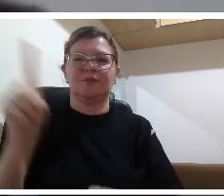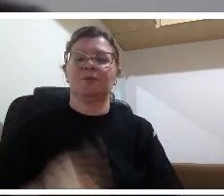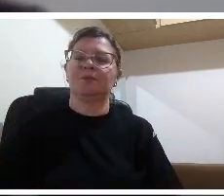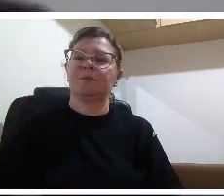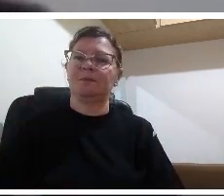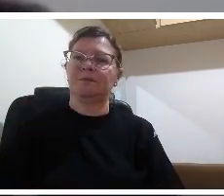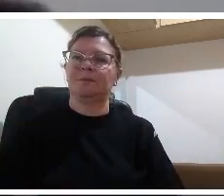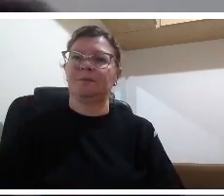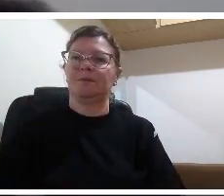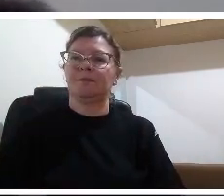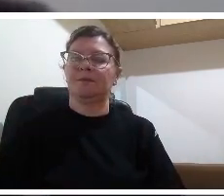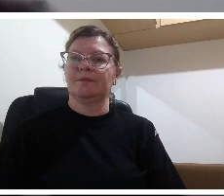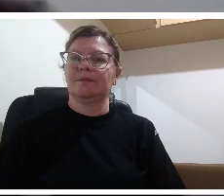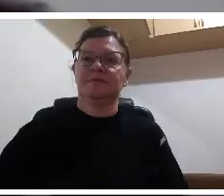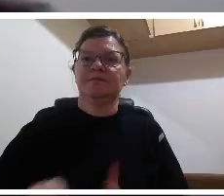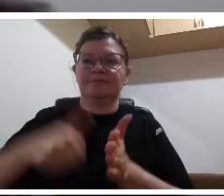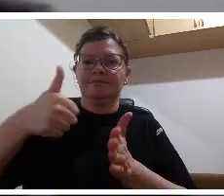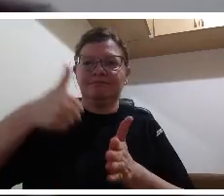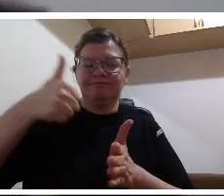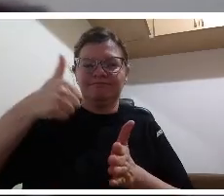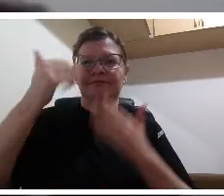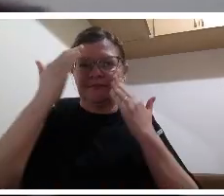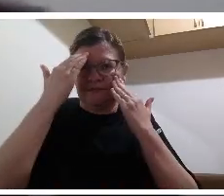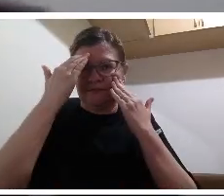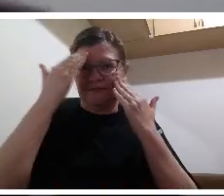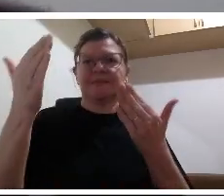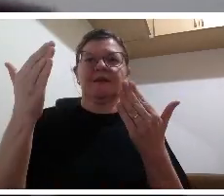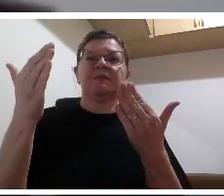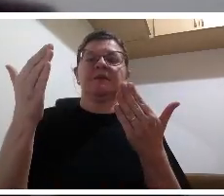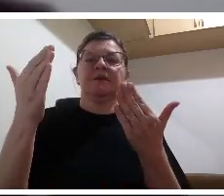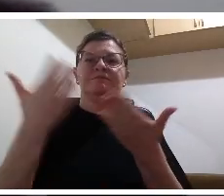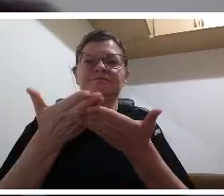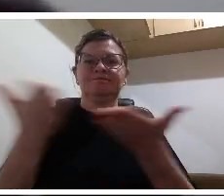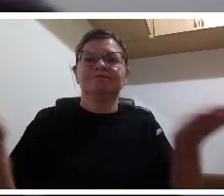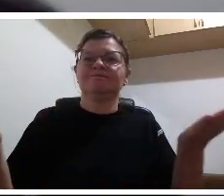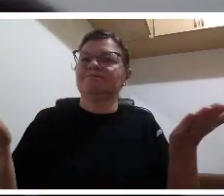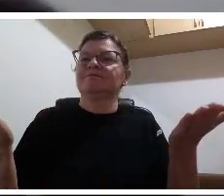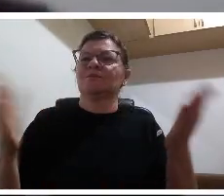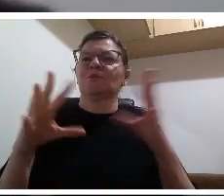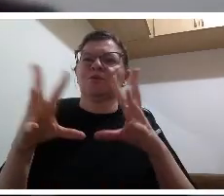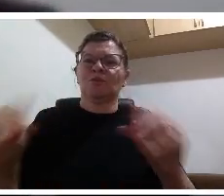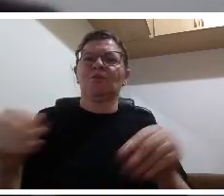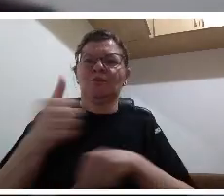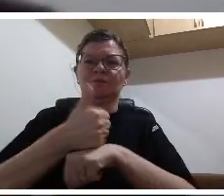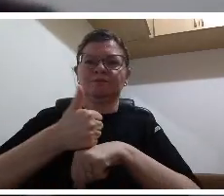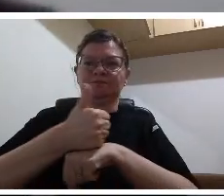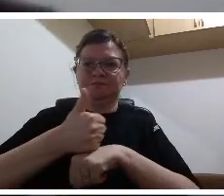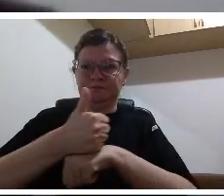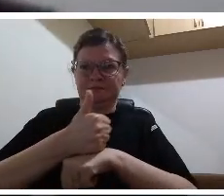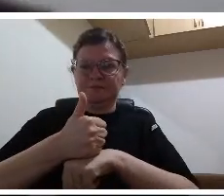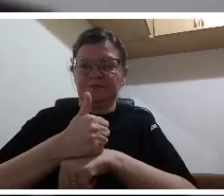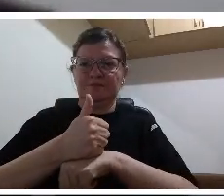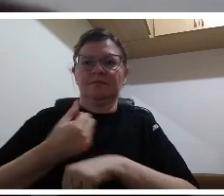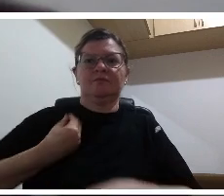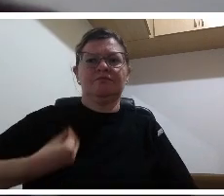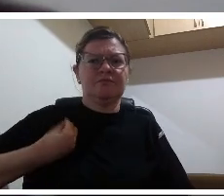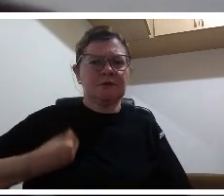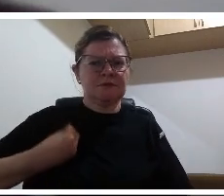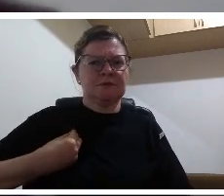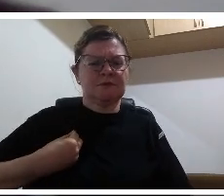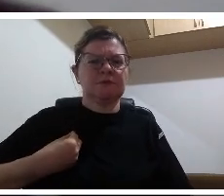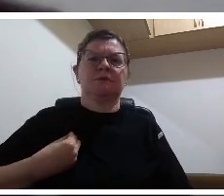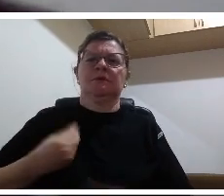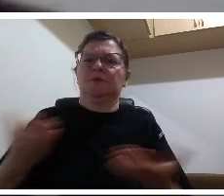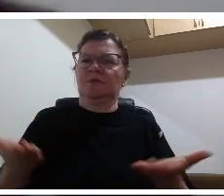dessas reflexões desses assuntos tão importantes aqui abordados aproveito né a agradecer